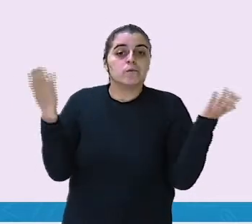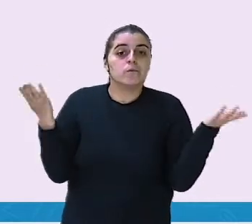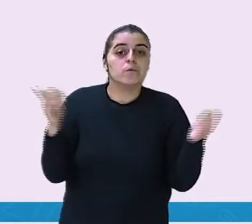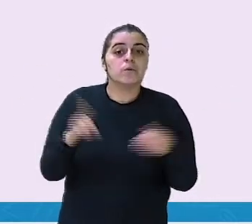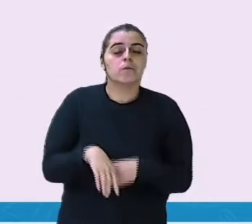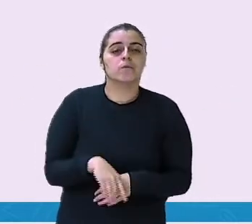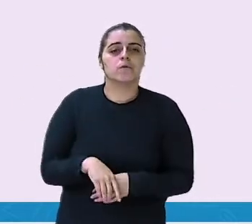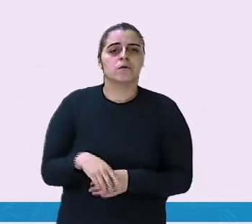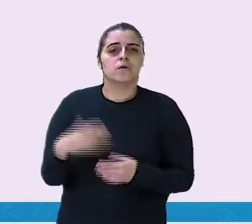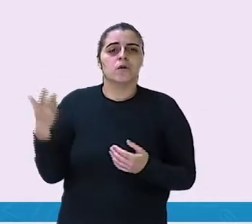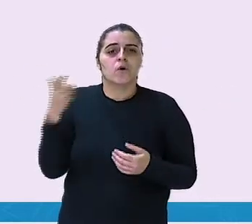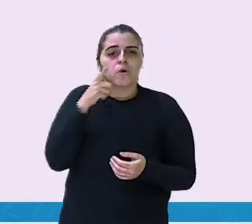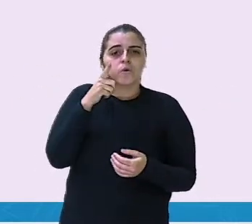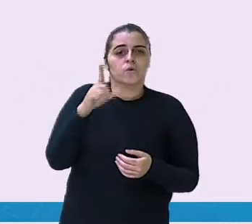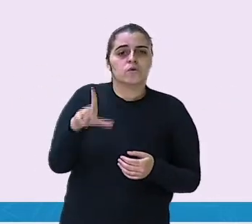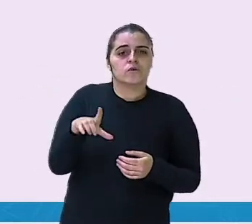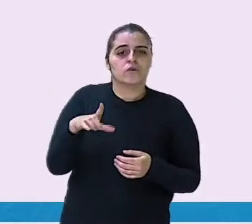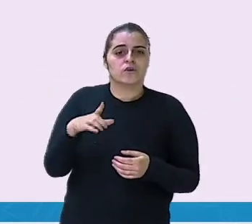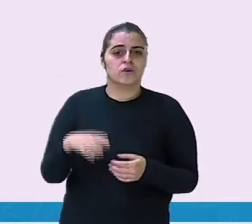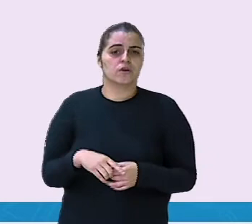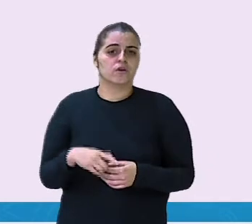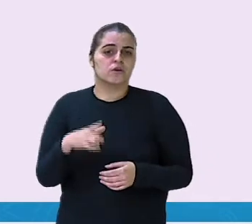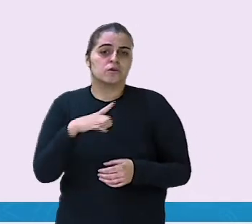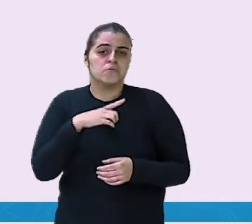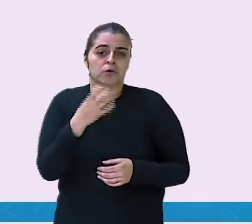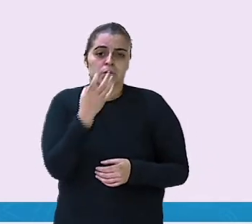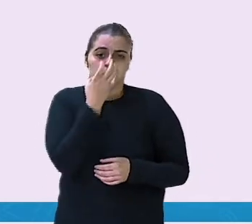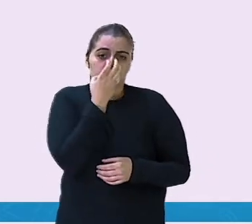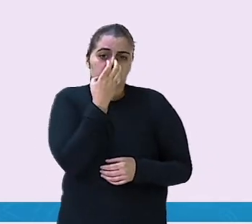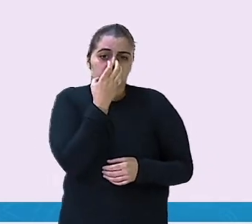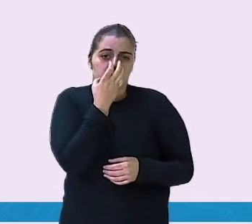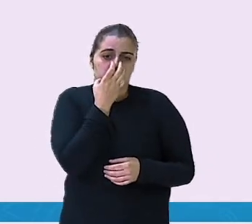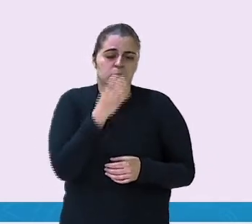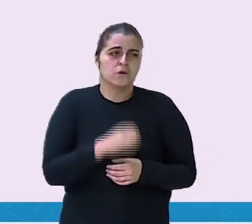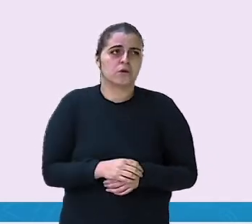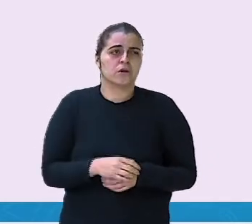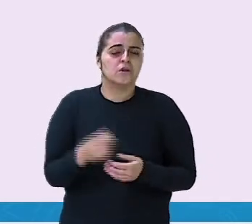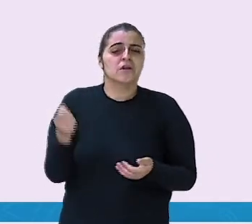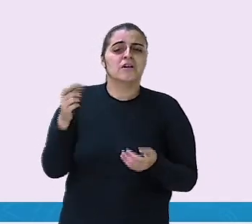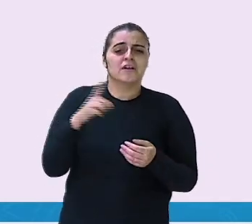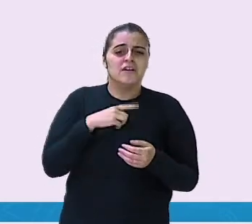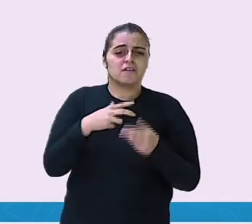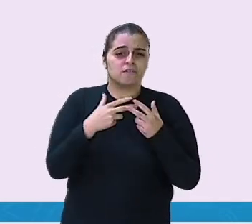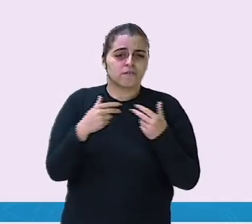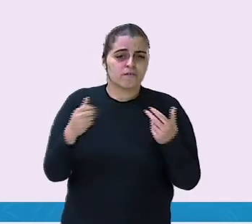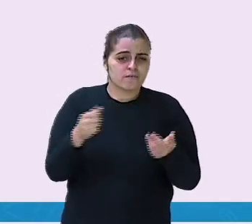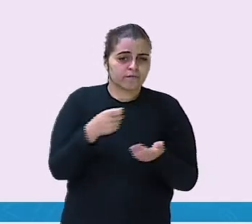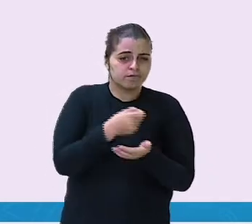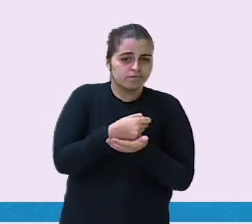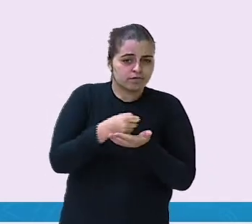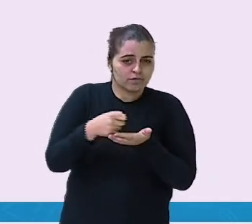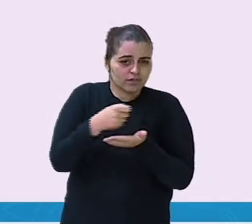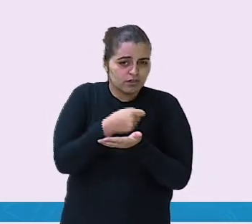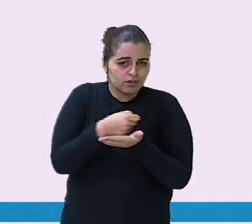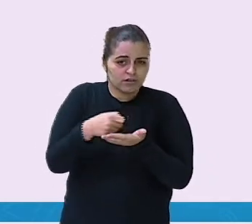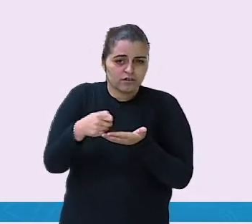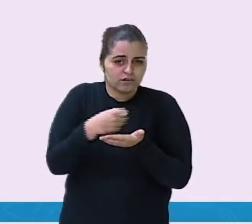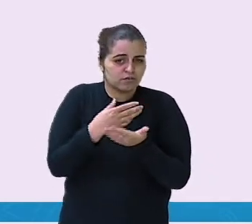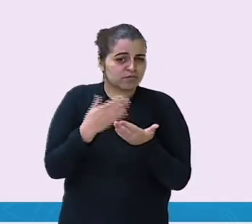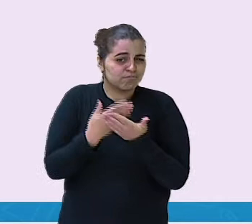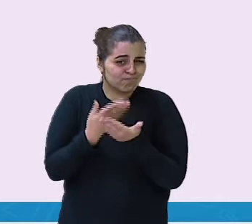outra? Não dá para ter uma cachorrinha. Tem lição de casa para caramba.